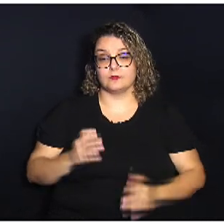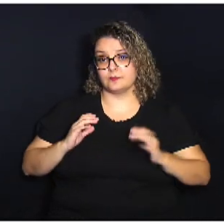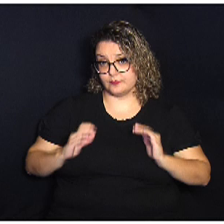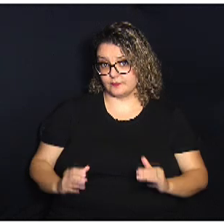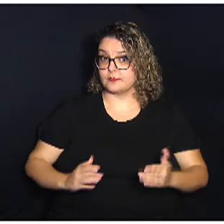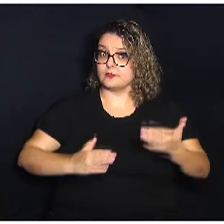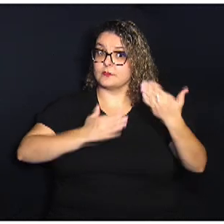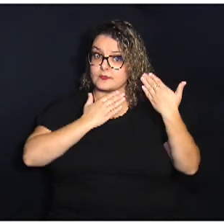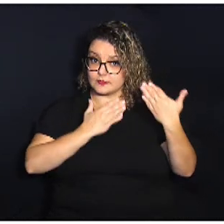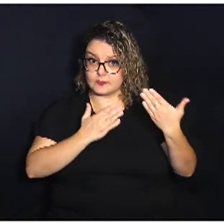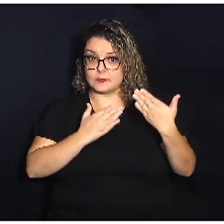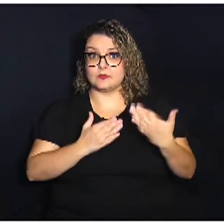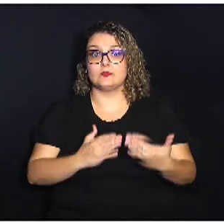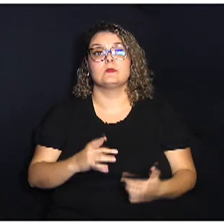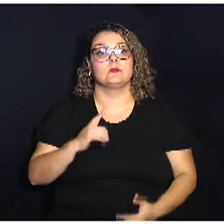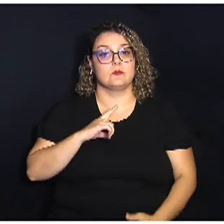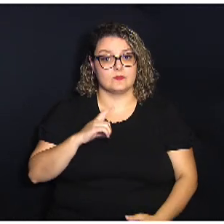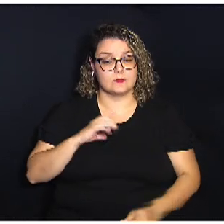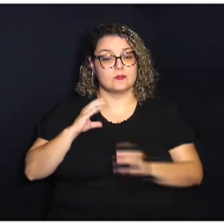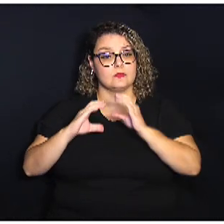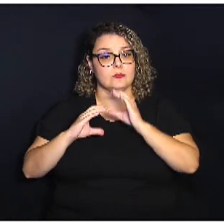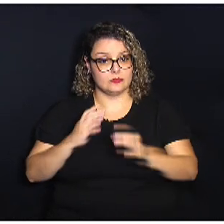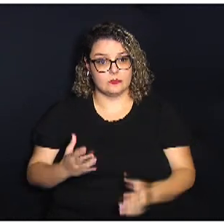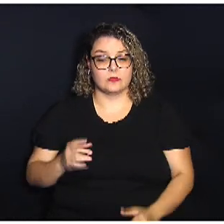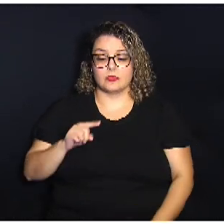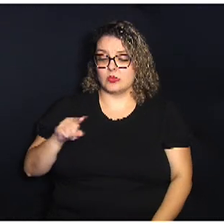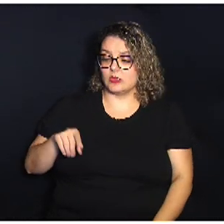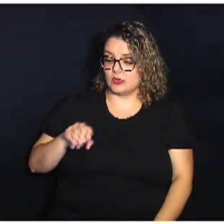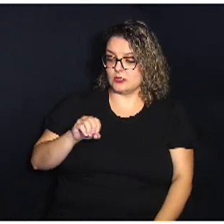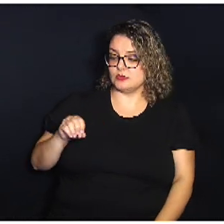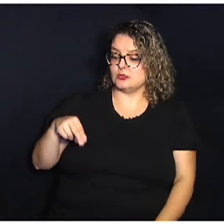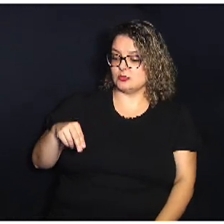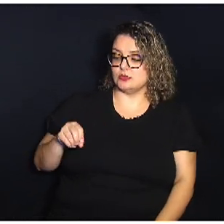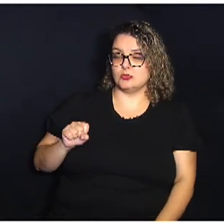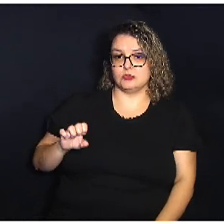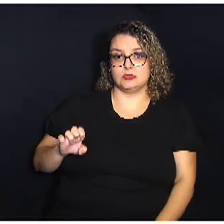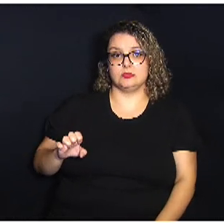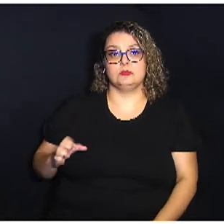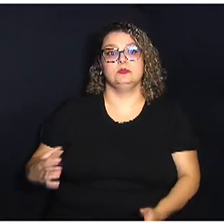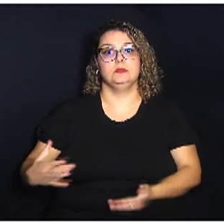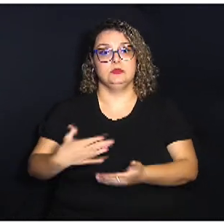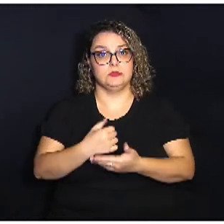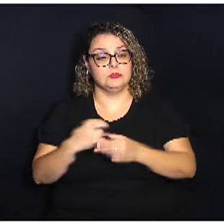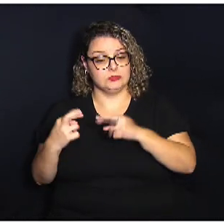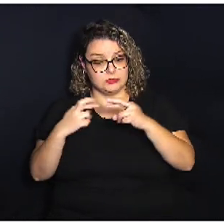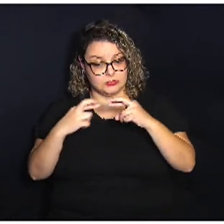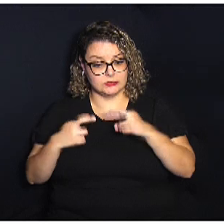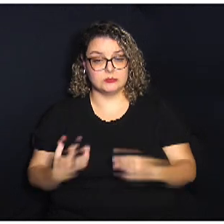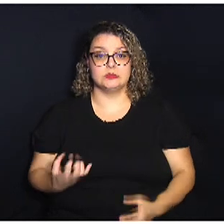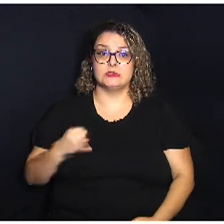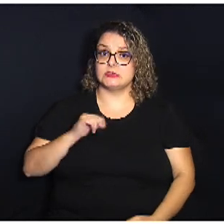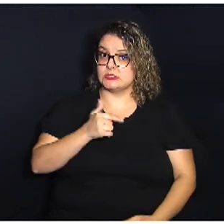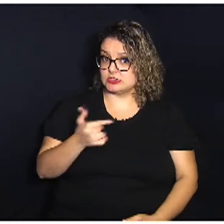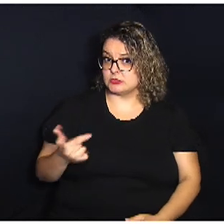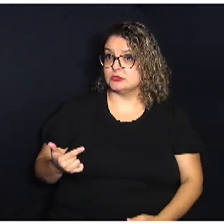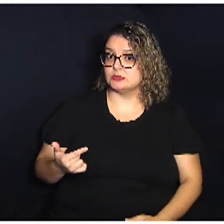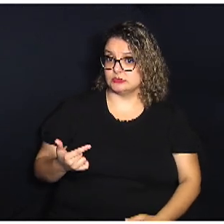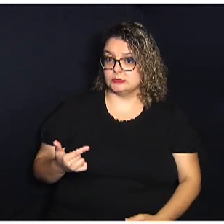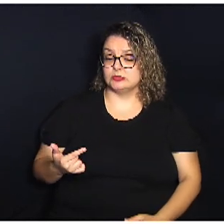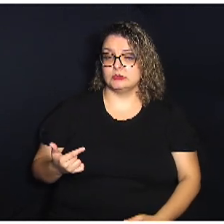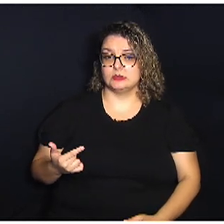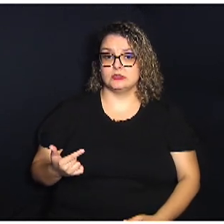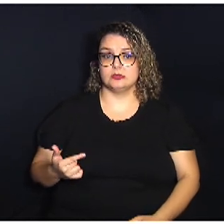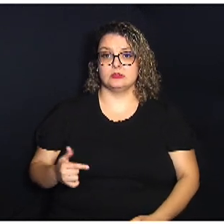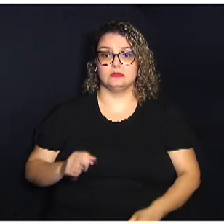suspeito, tem de ser comunicado a zoonoses, né, para a gente fazer o recolhimento e investigar para ver se não teve, se ele não está